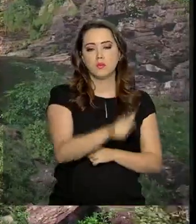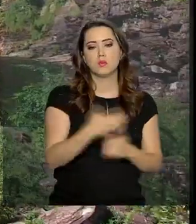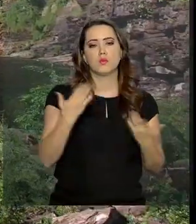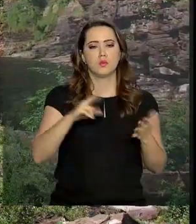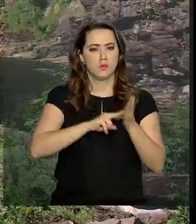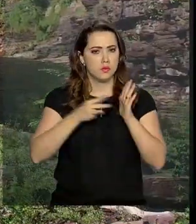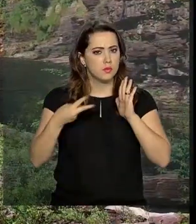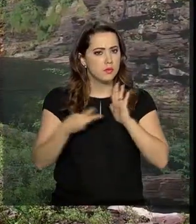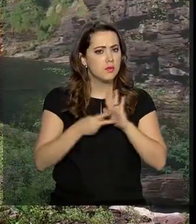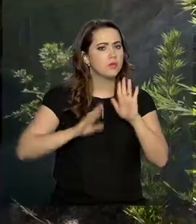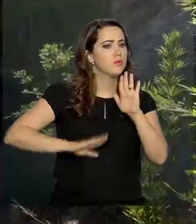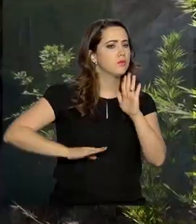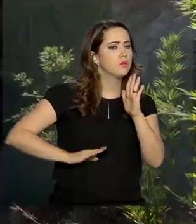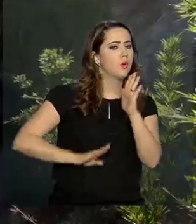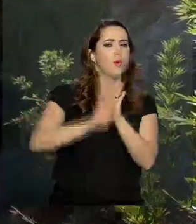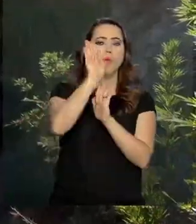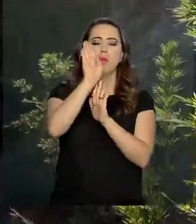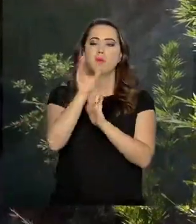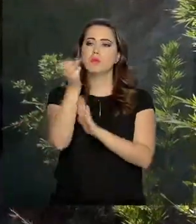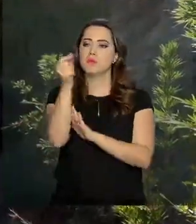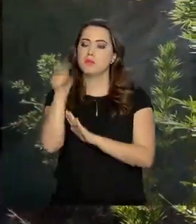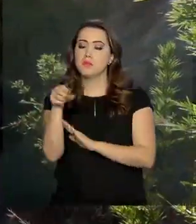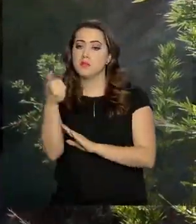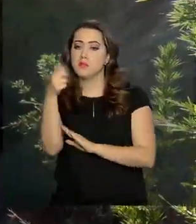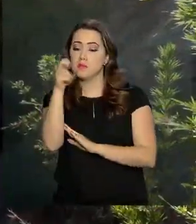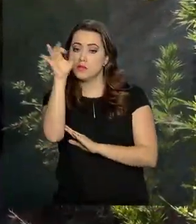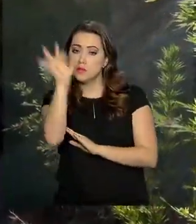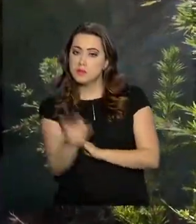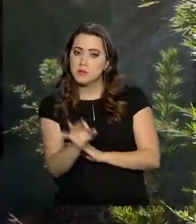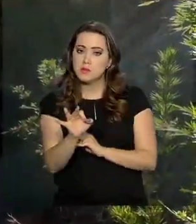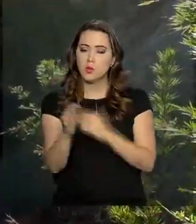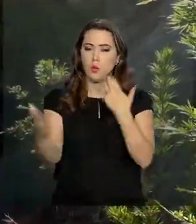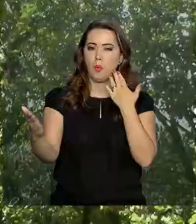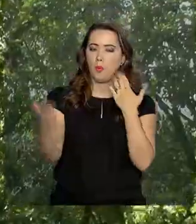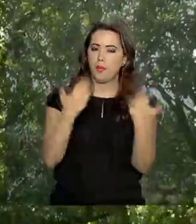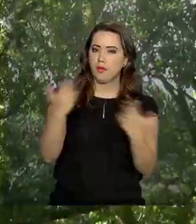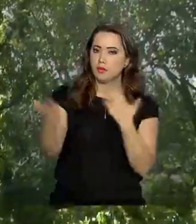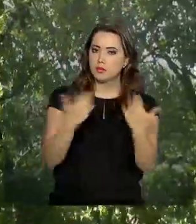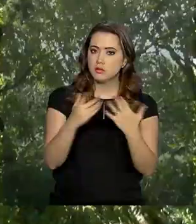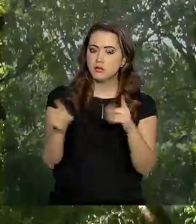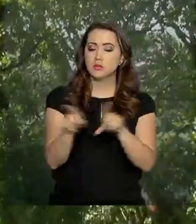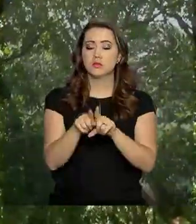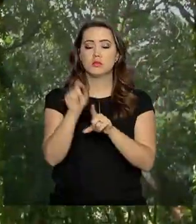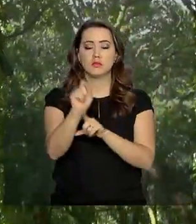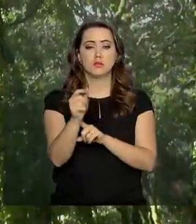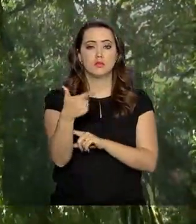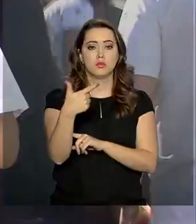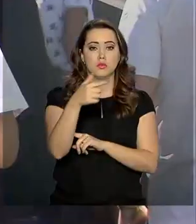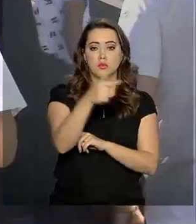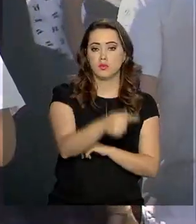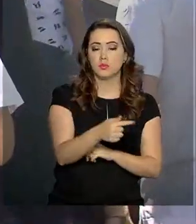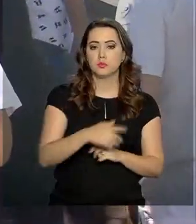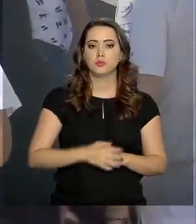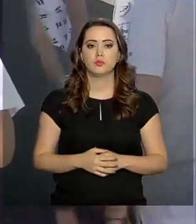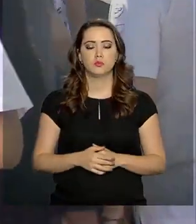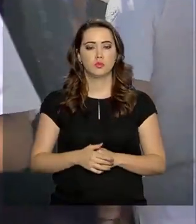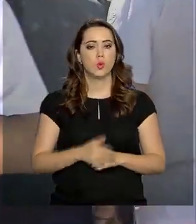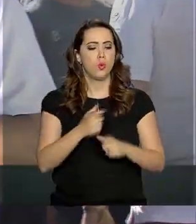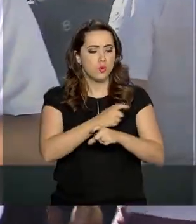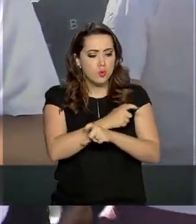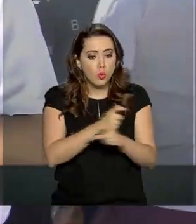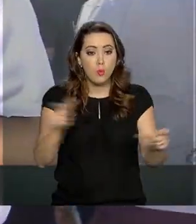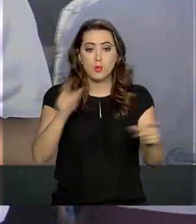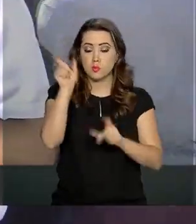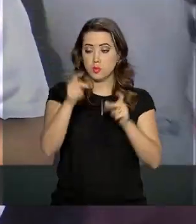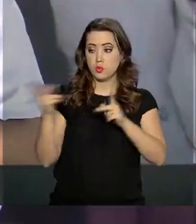o que representou um aumento de 6,15% em comparação com 2017. Com essa grande quantidade